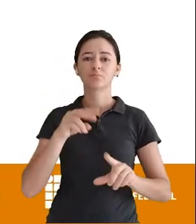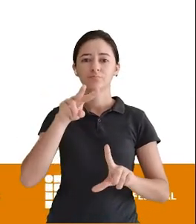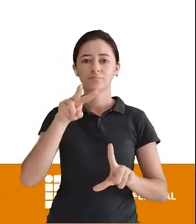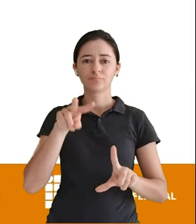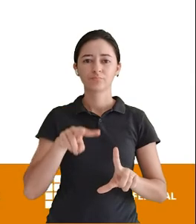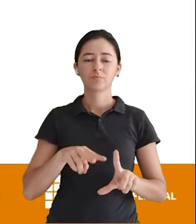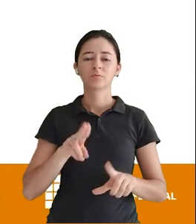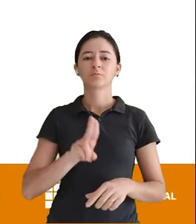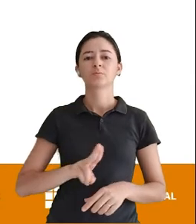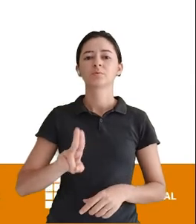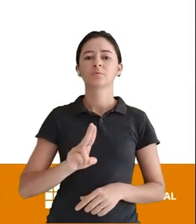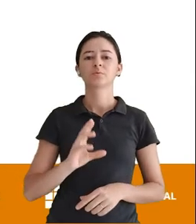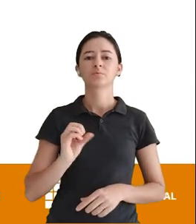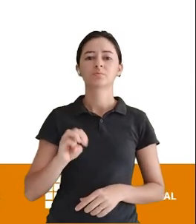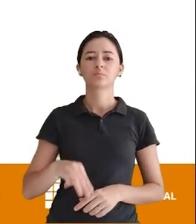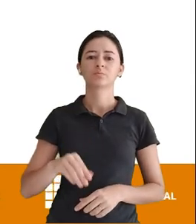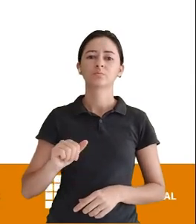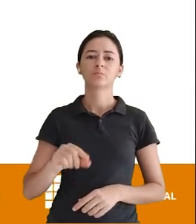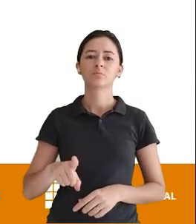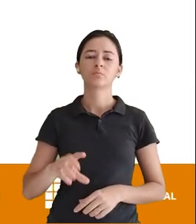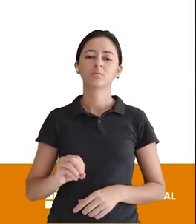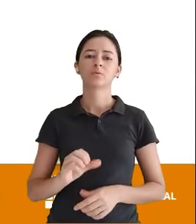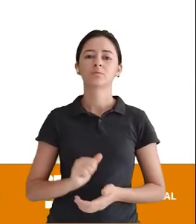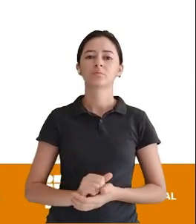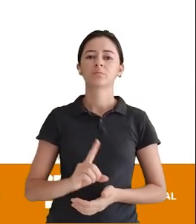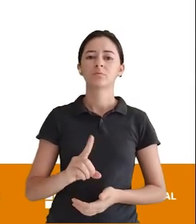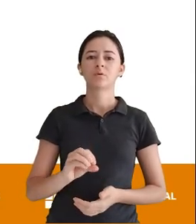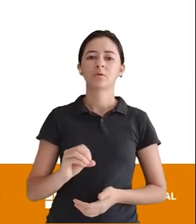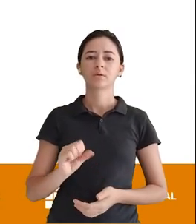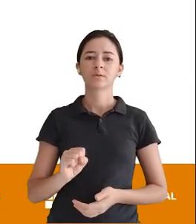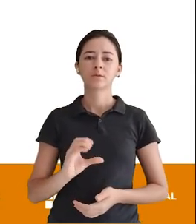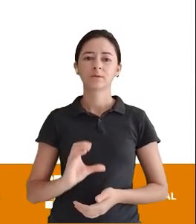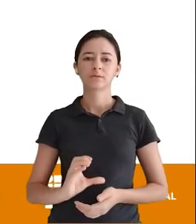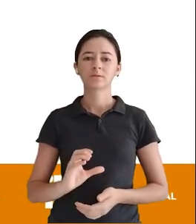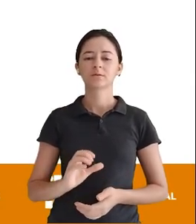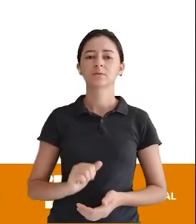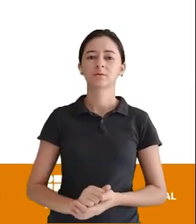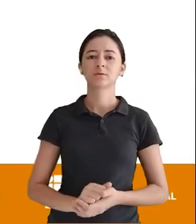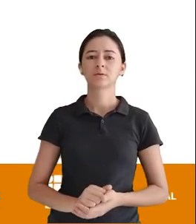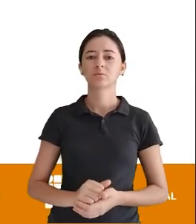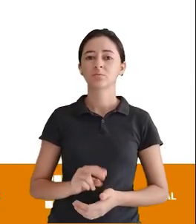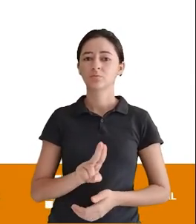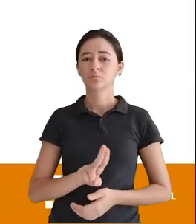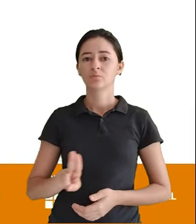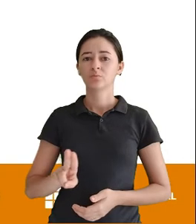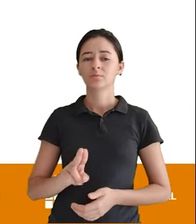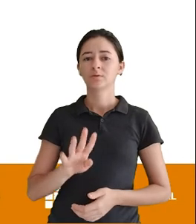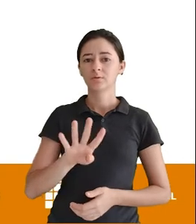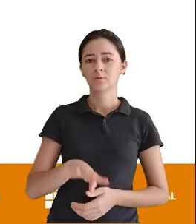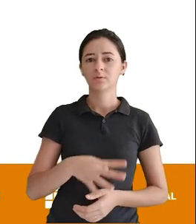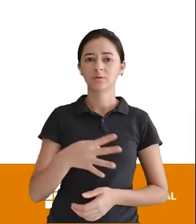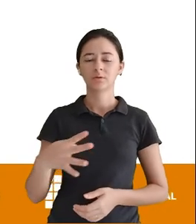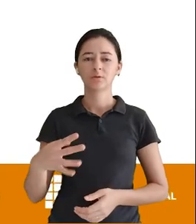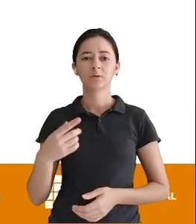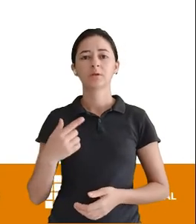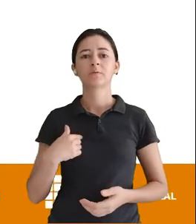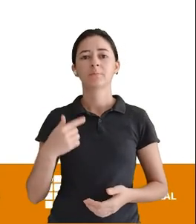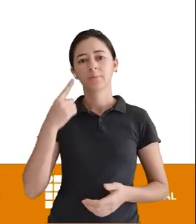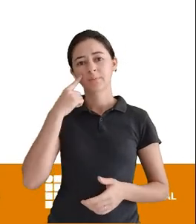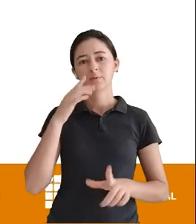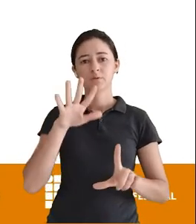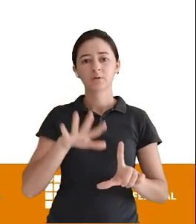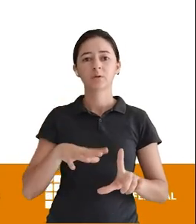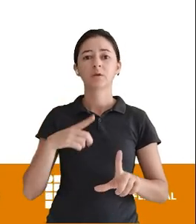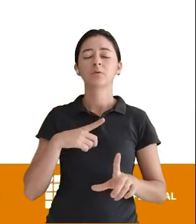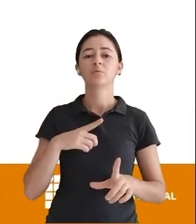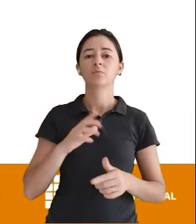Nós usamos O comando Desk E o nome da tabela Ponto e vírgula O desk Ele vai mostrar O nome Todos os atributos E o tipo de dados Daqui a pouco